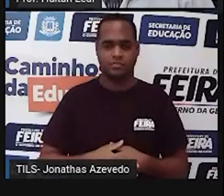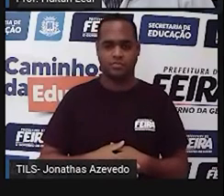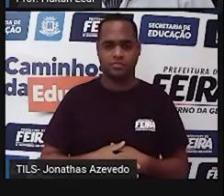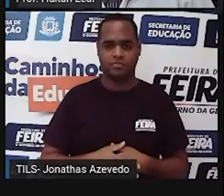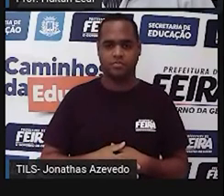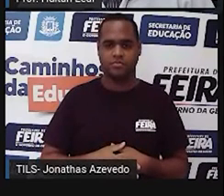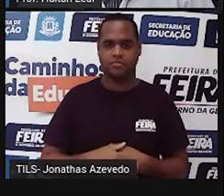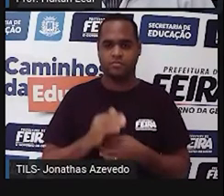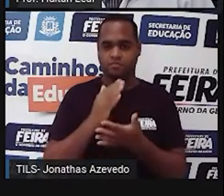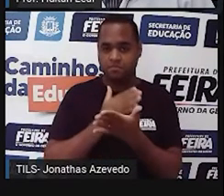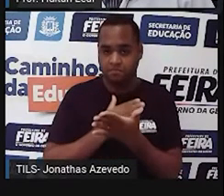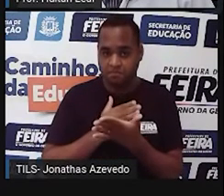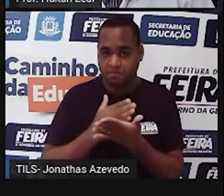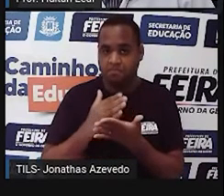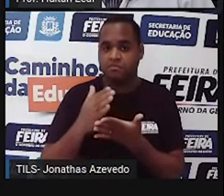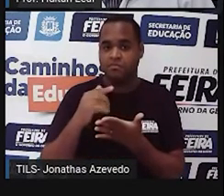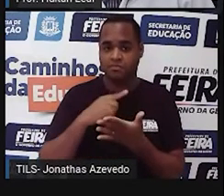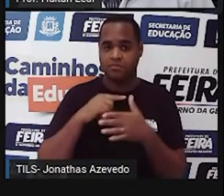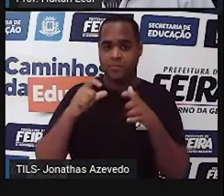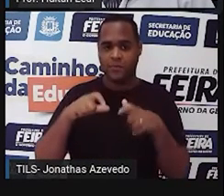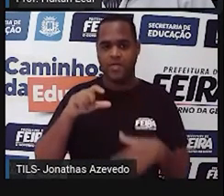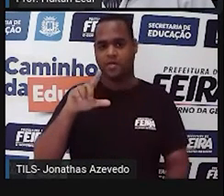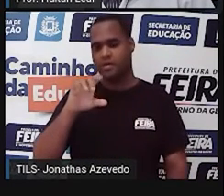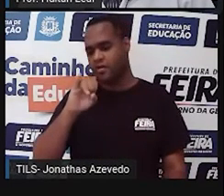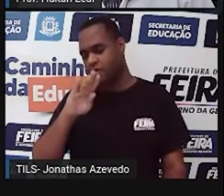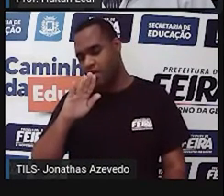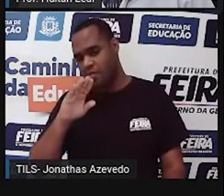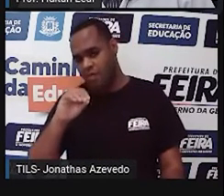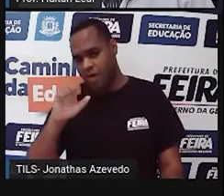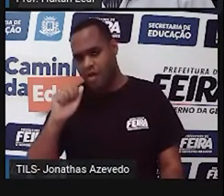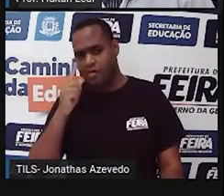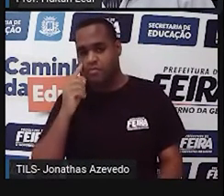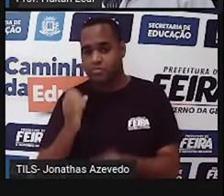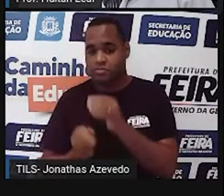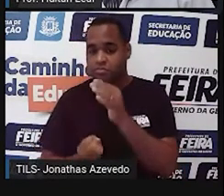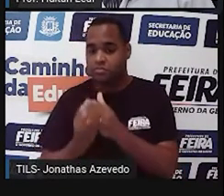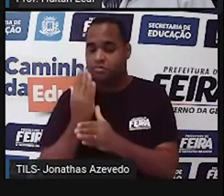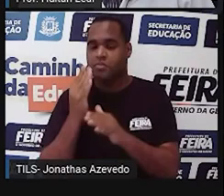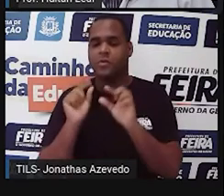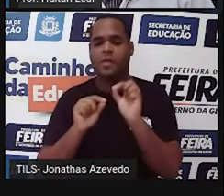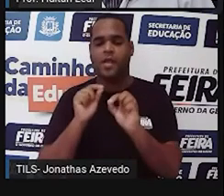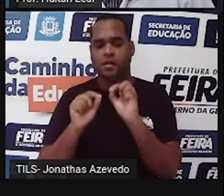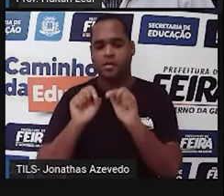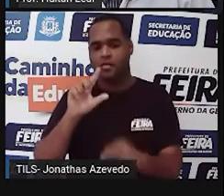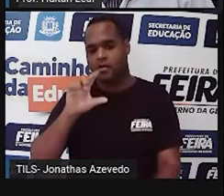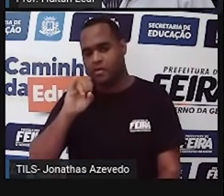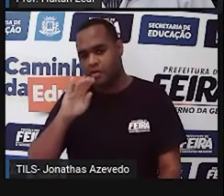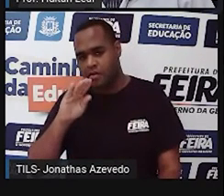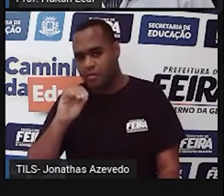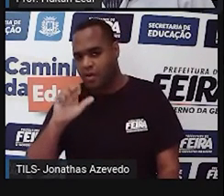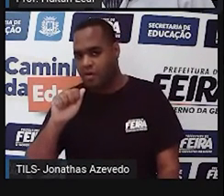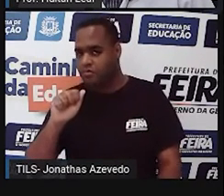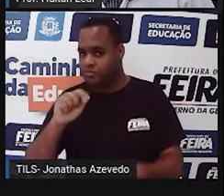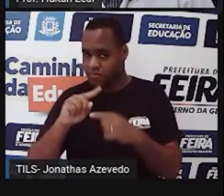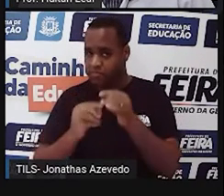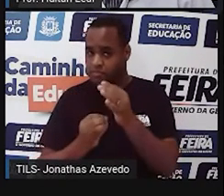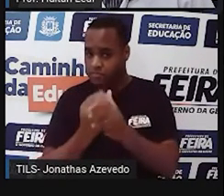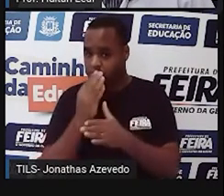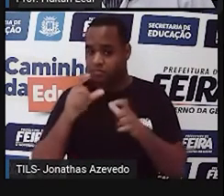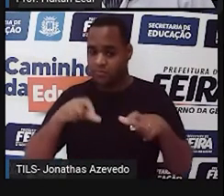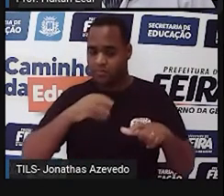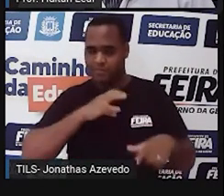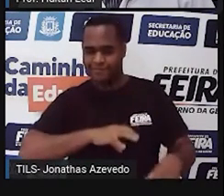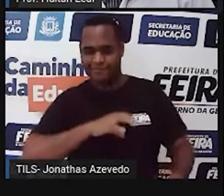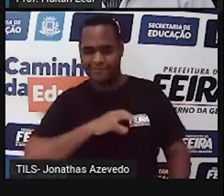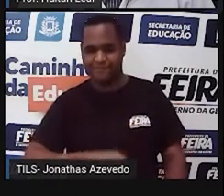origem. Olha, sou de Lisboa. Qual é a origem da pessoa? De Lisboa. É Lisboeta. Veio de lá de Lisboa, em Portugal.